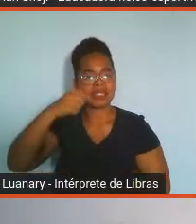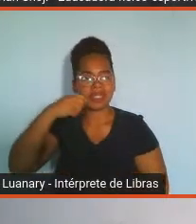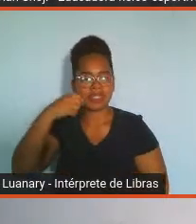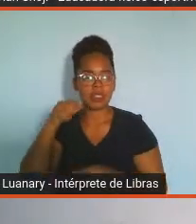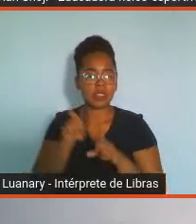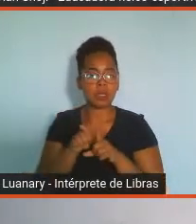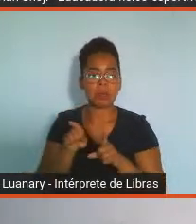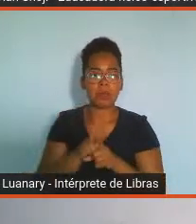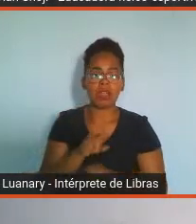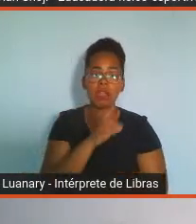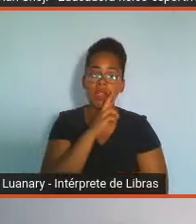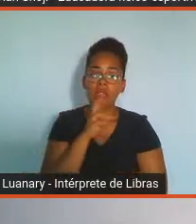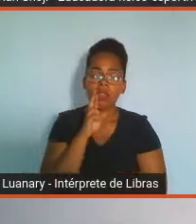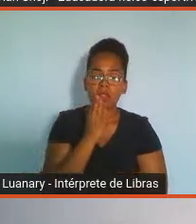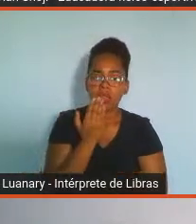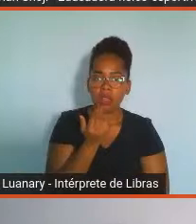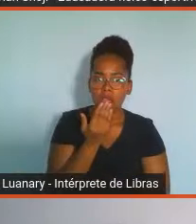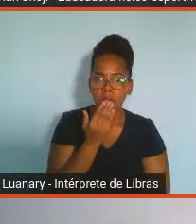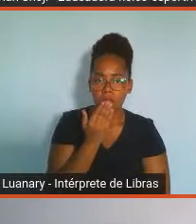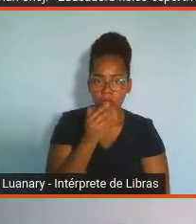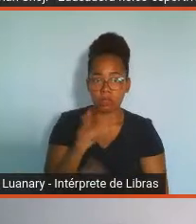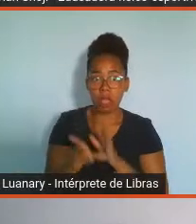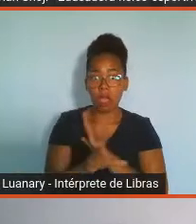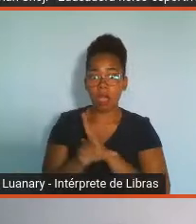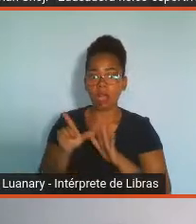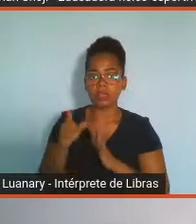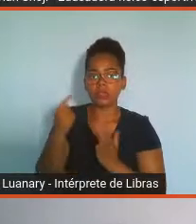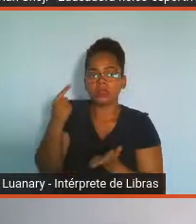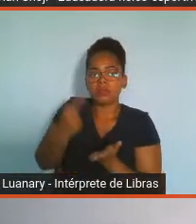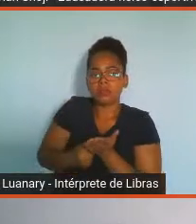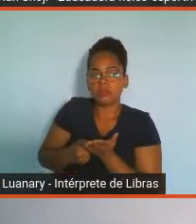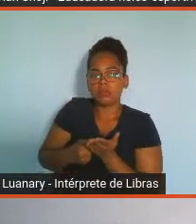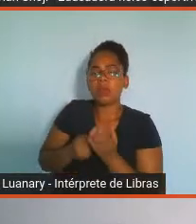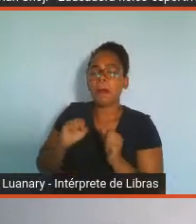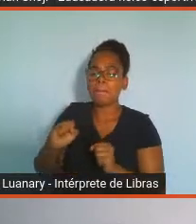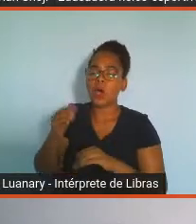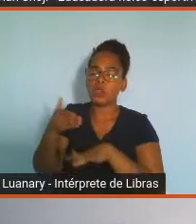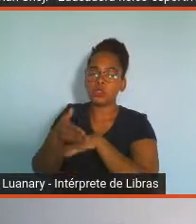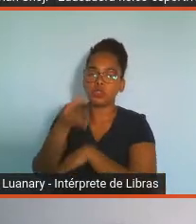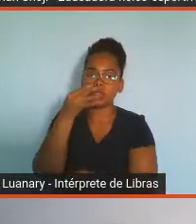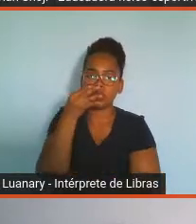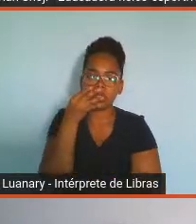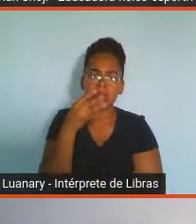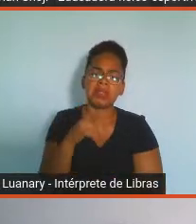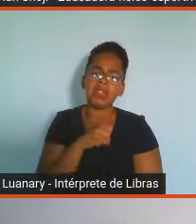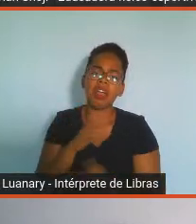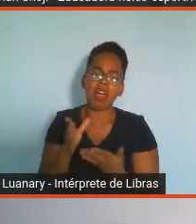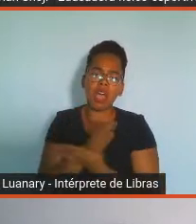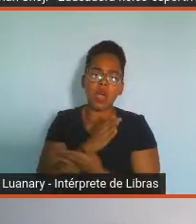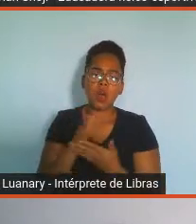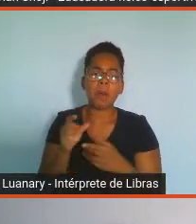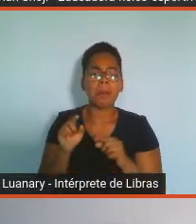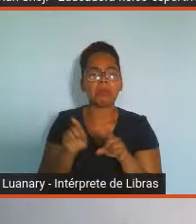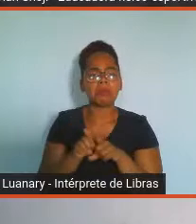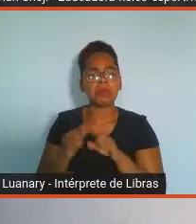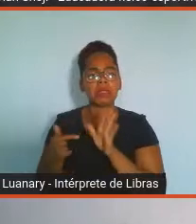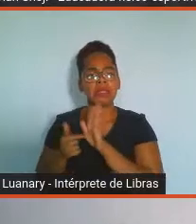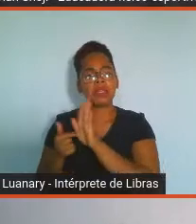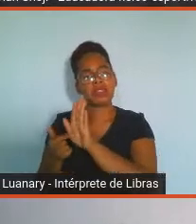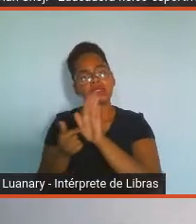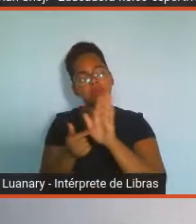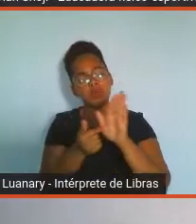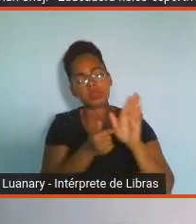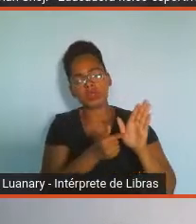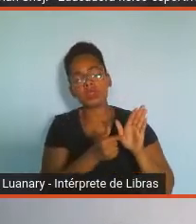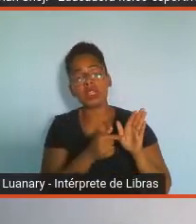elas com agendamento, ok? Algumas exposições também acontecendo, então em caso de